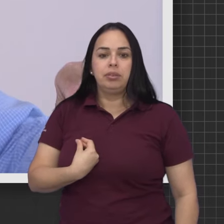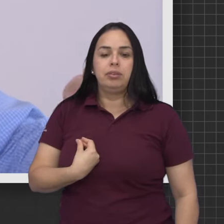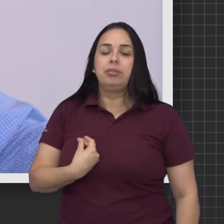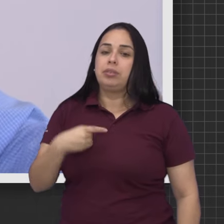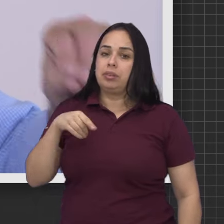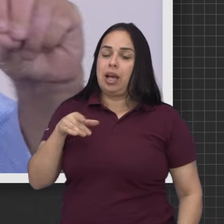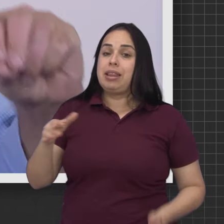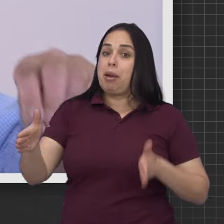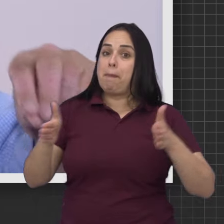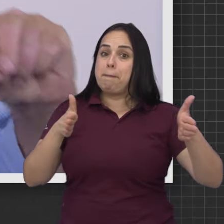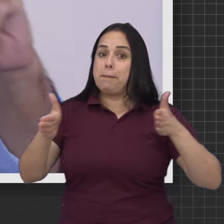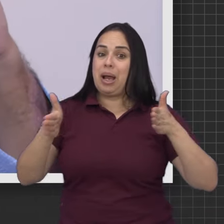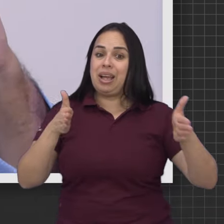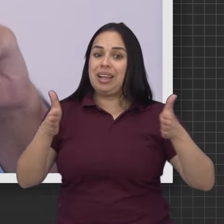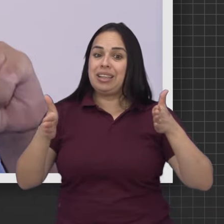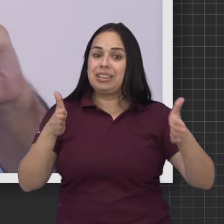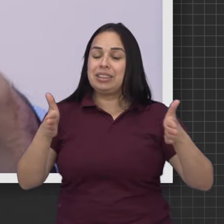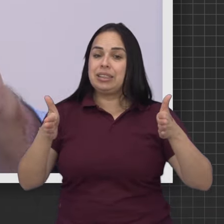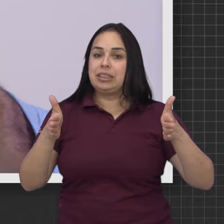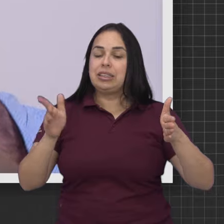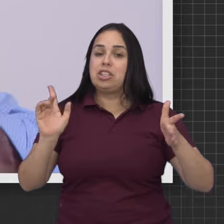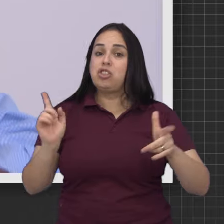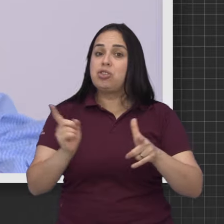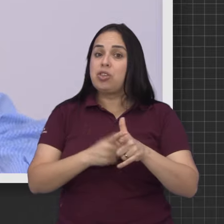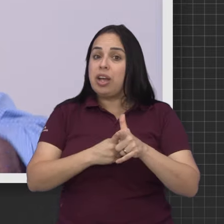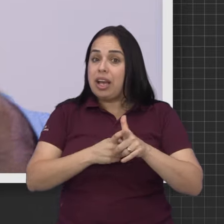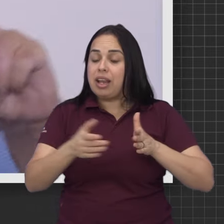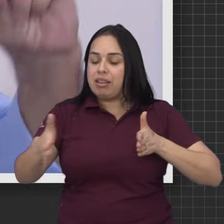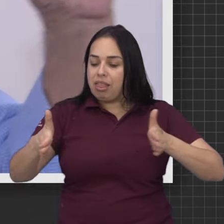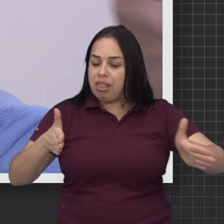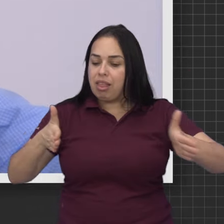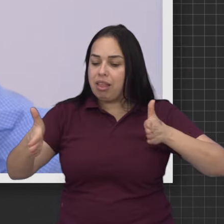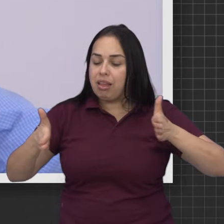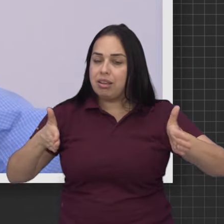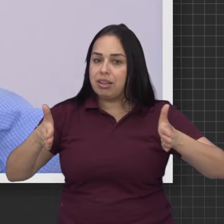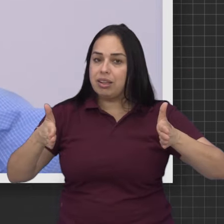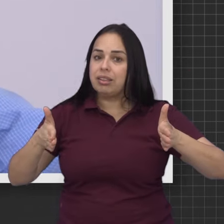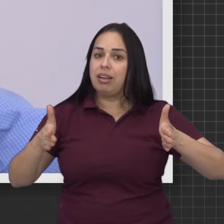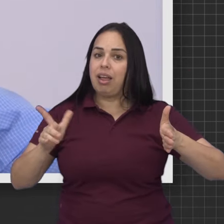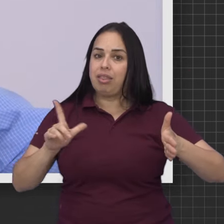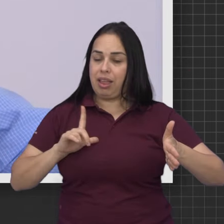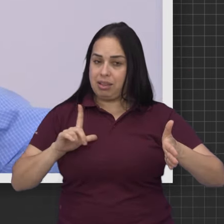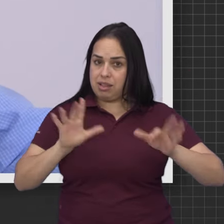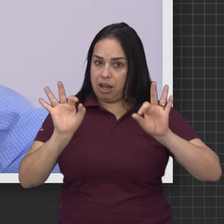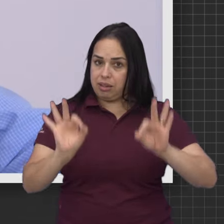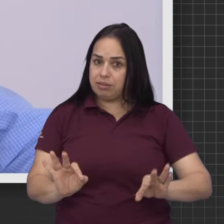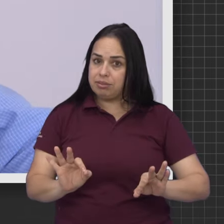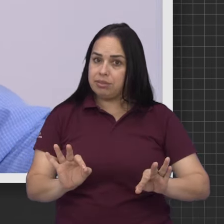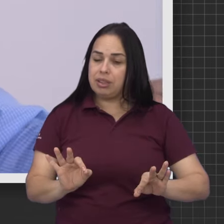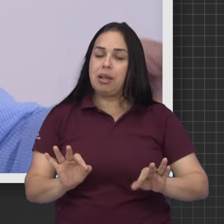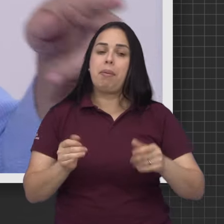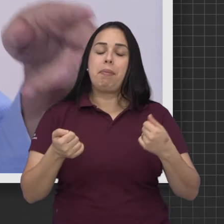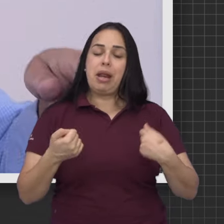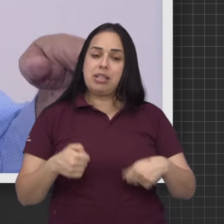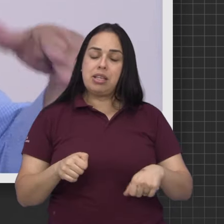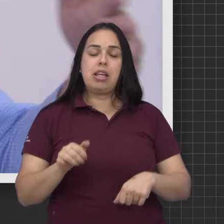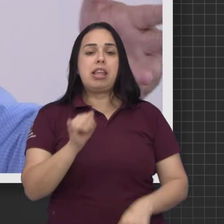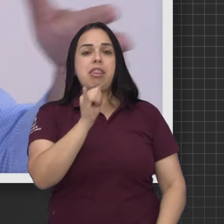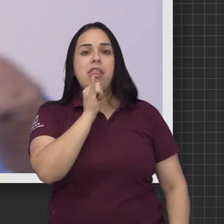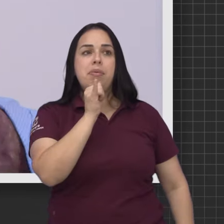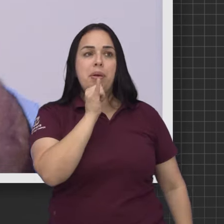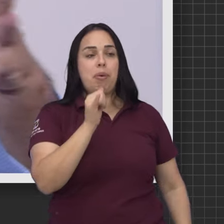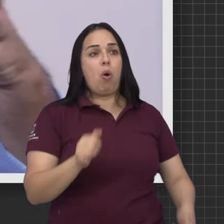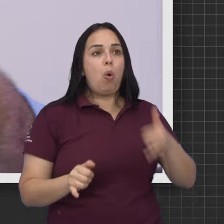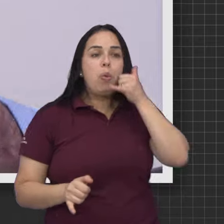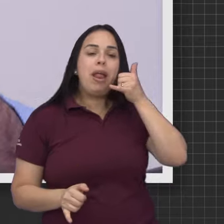o prazo de garantia do produto, certo? Então ele tem que usar isso, um